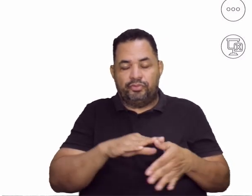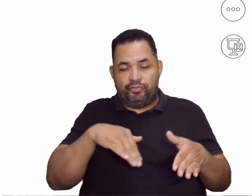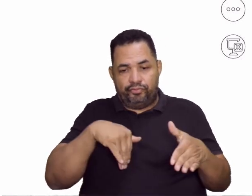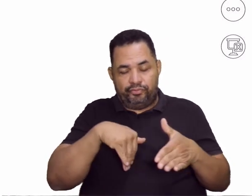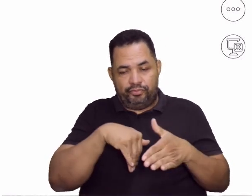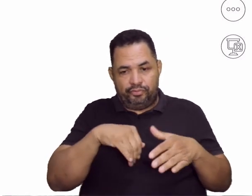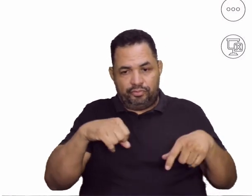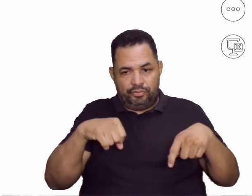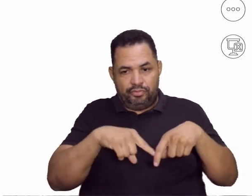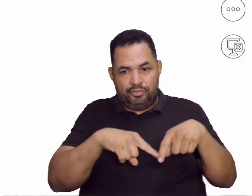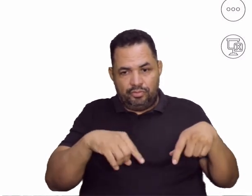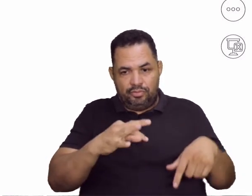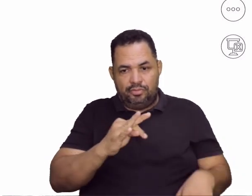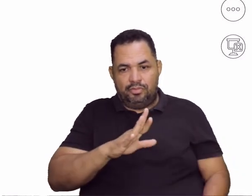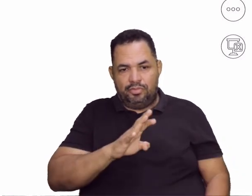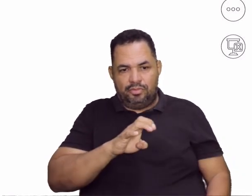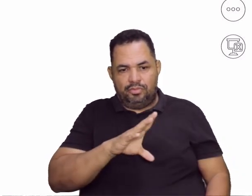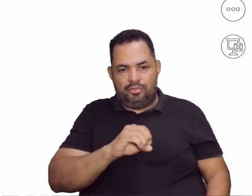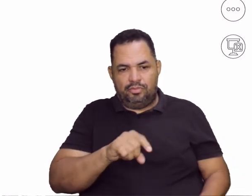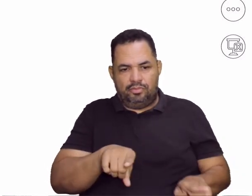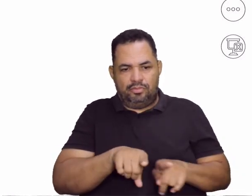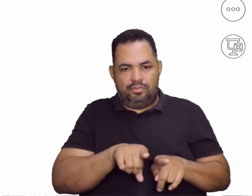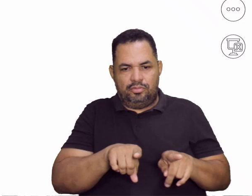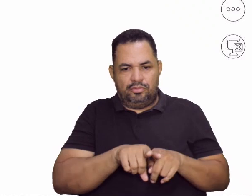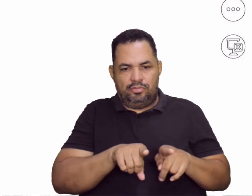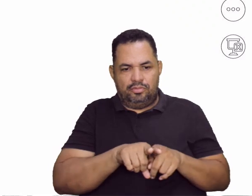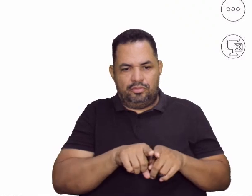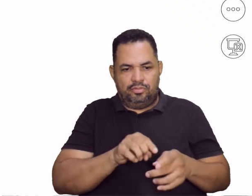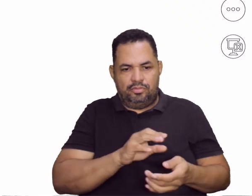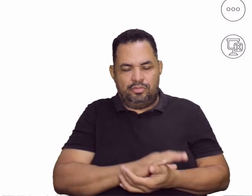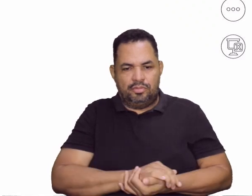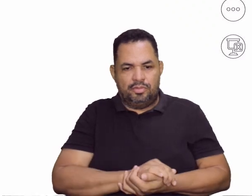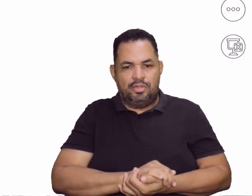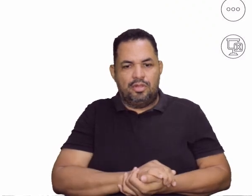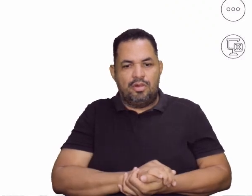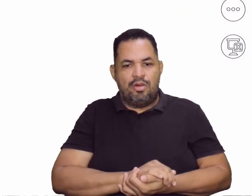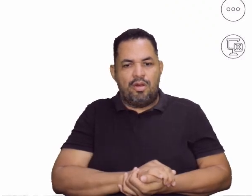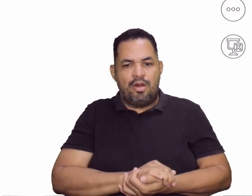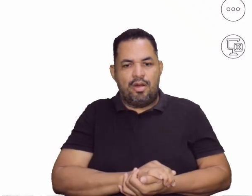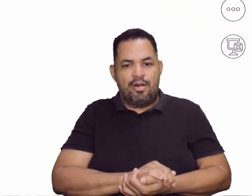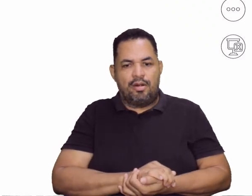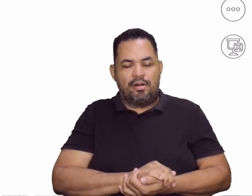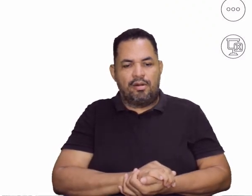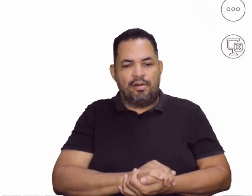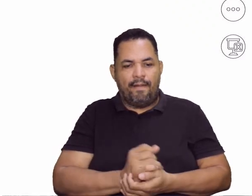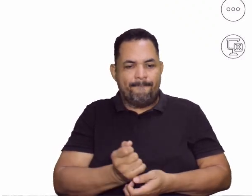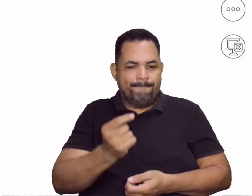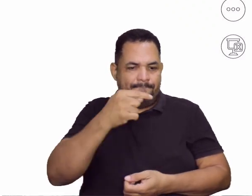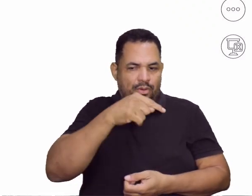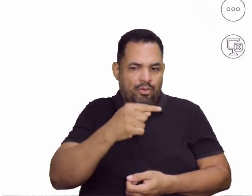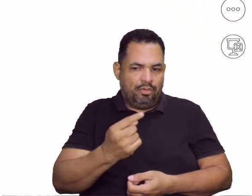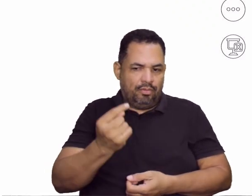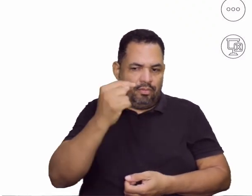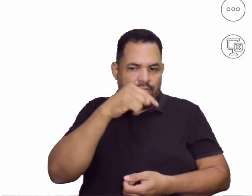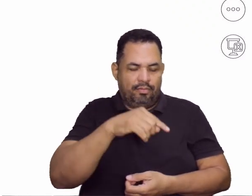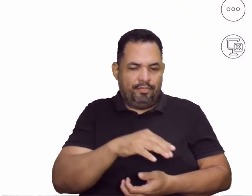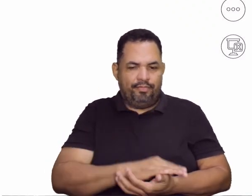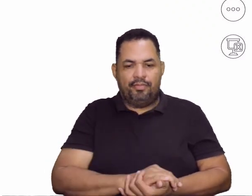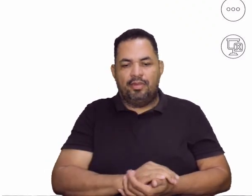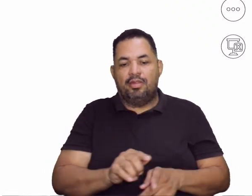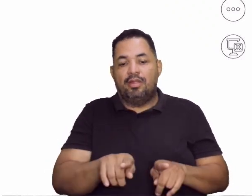muitos chamam de totó. Eu posso trabalhar o tênis de mesa, a versão ping-pong, certo?